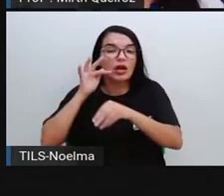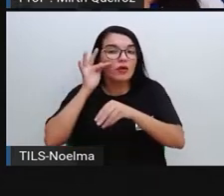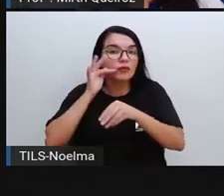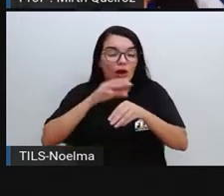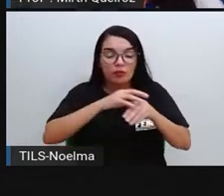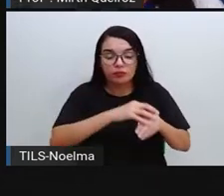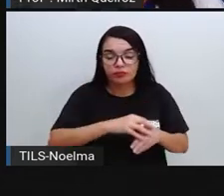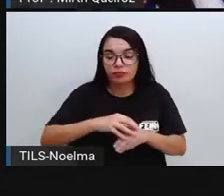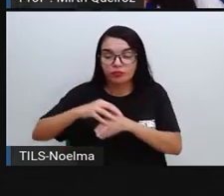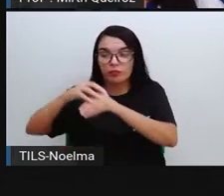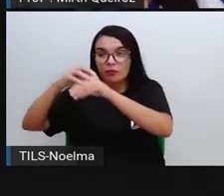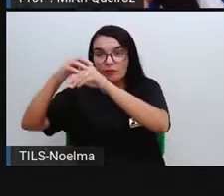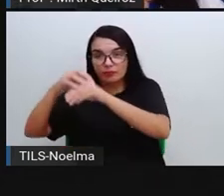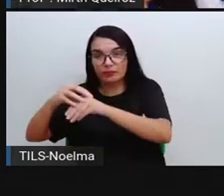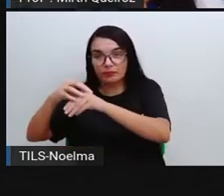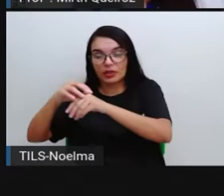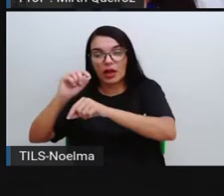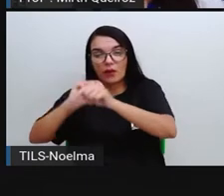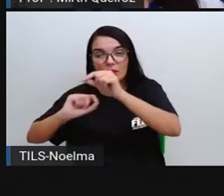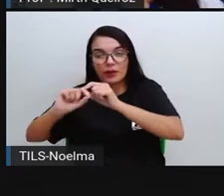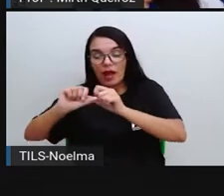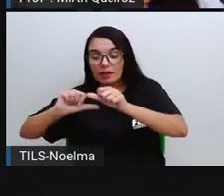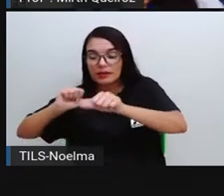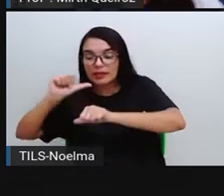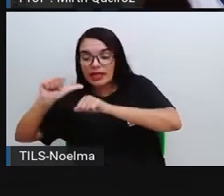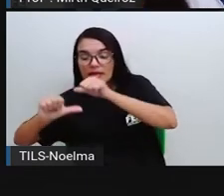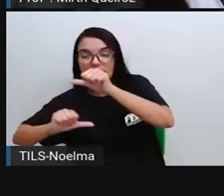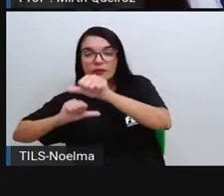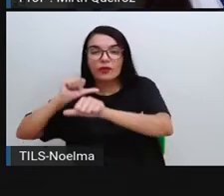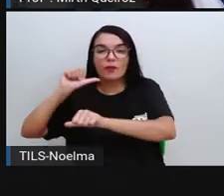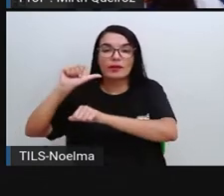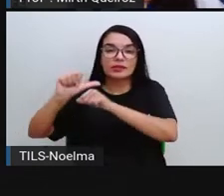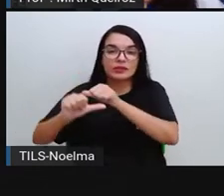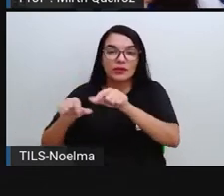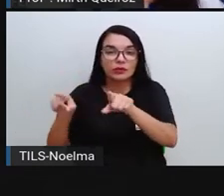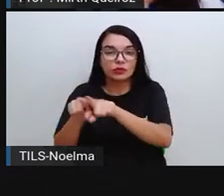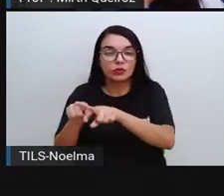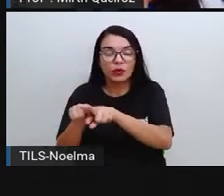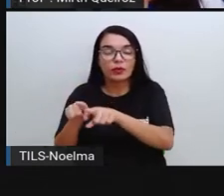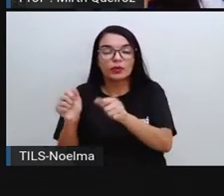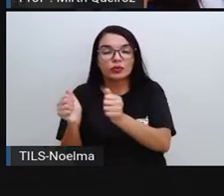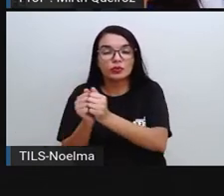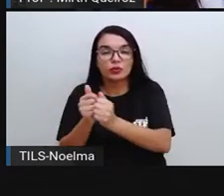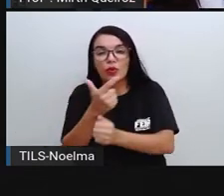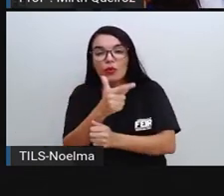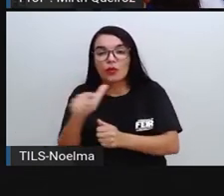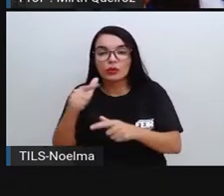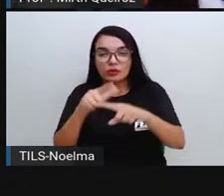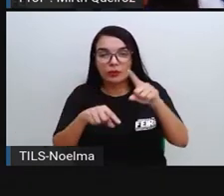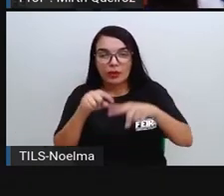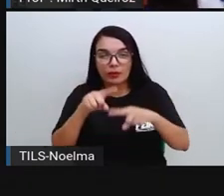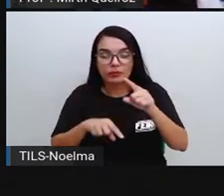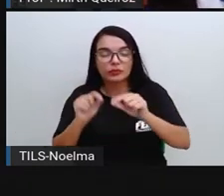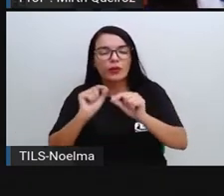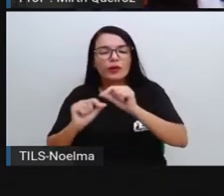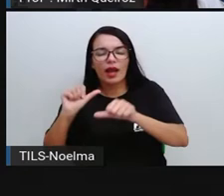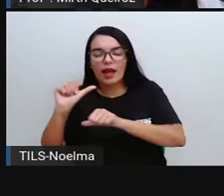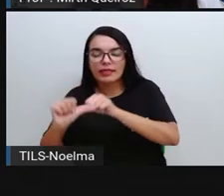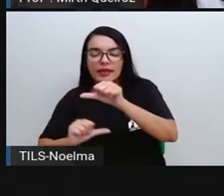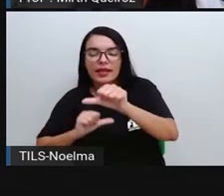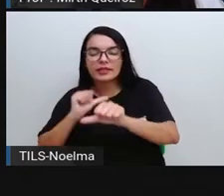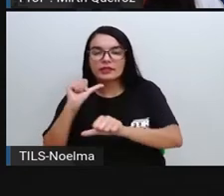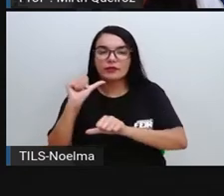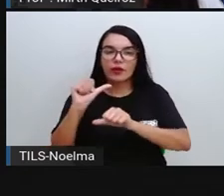juntamente aí com outros ingredientes, com outras matérias também, né? E essa transformação